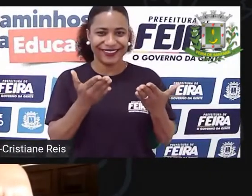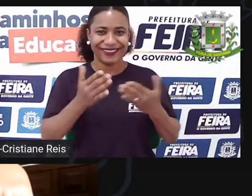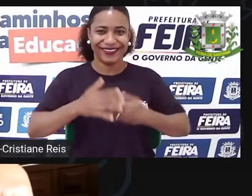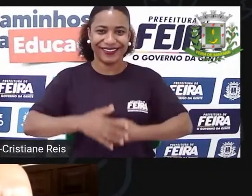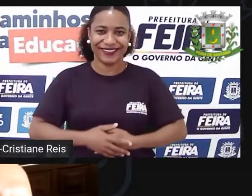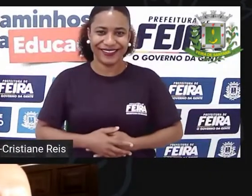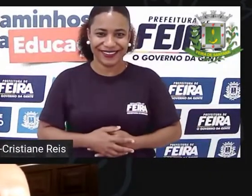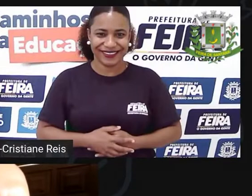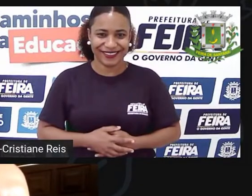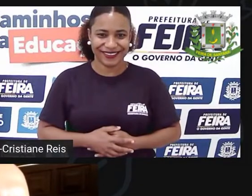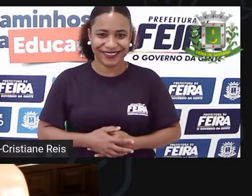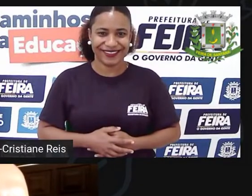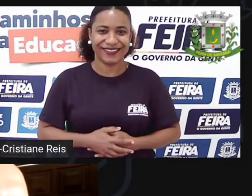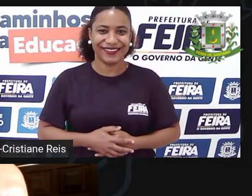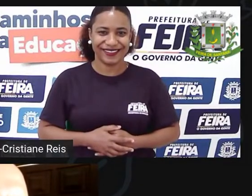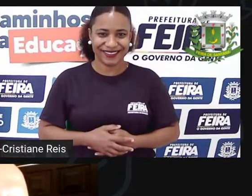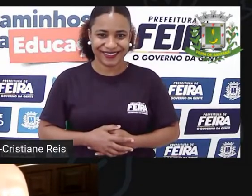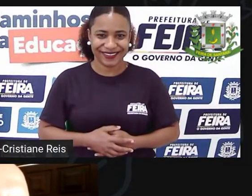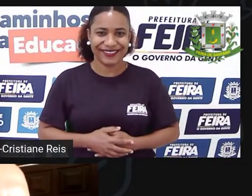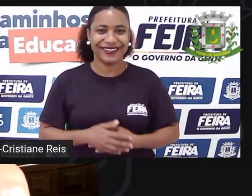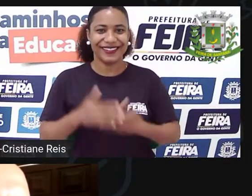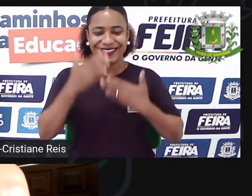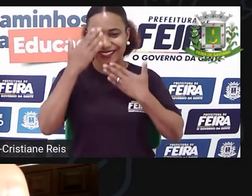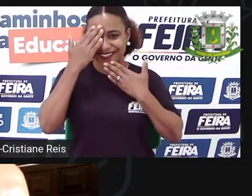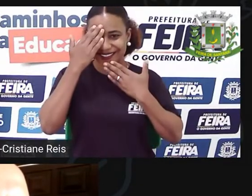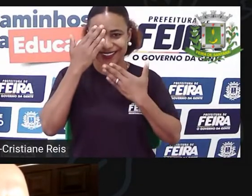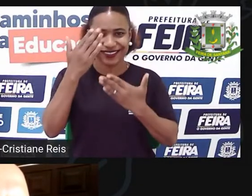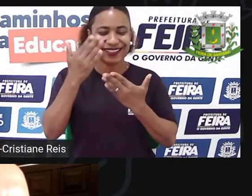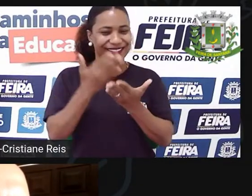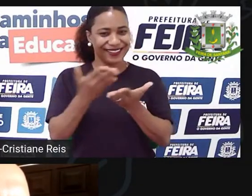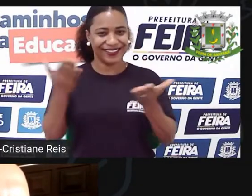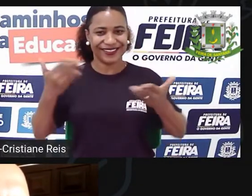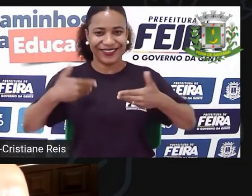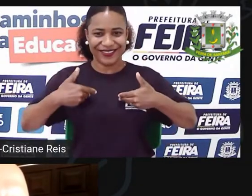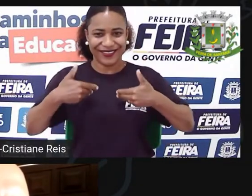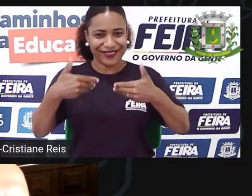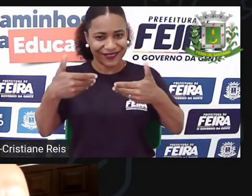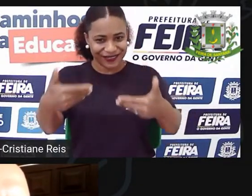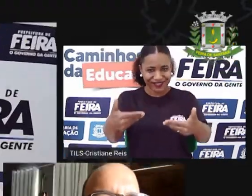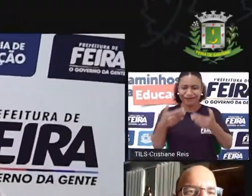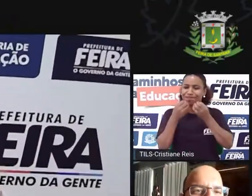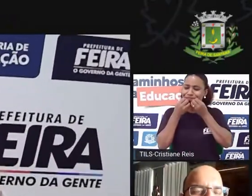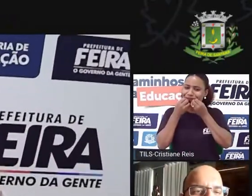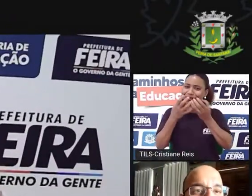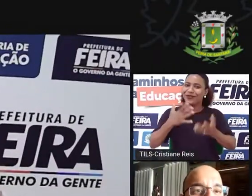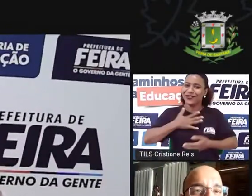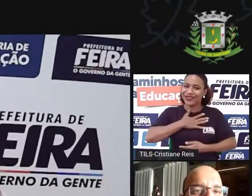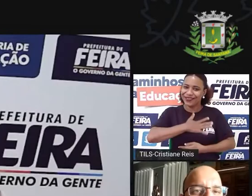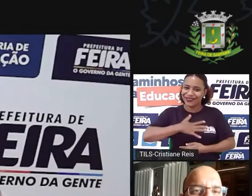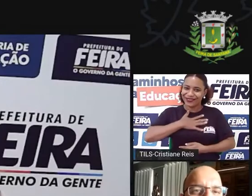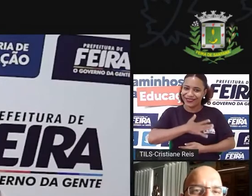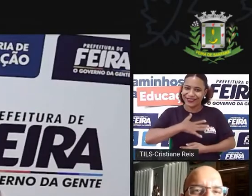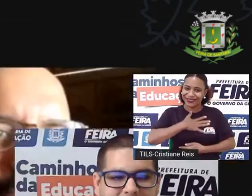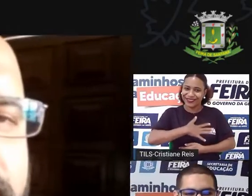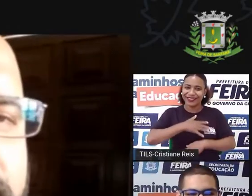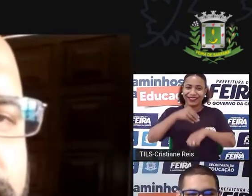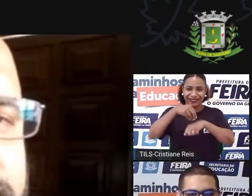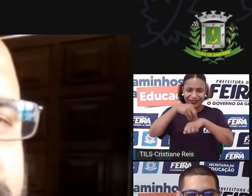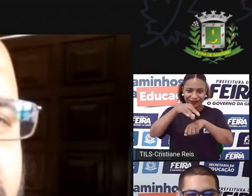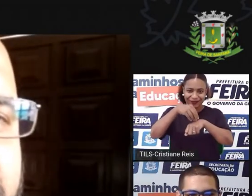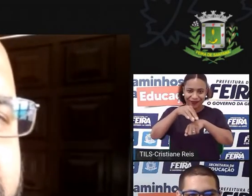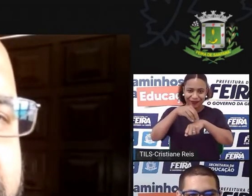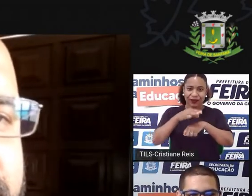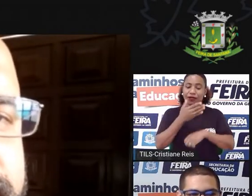bom? Agradecer o convite de vocês. Estou muito honrado em estar aqui e poder ajudar um pouquinho. Eu sou um homem